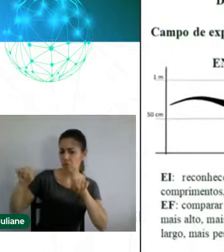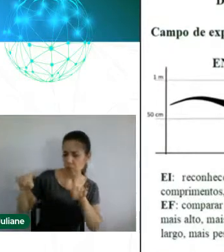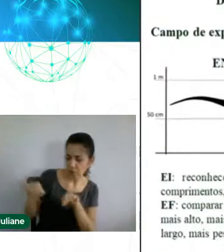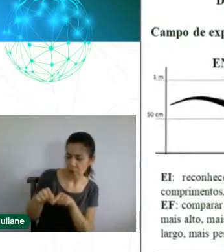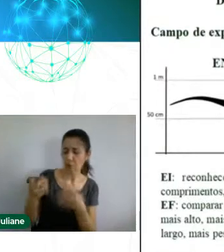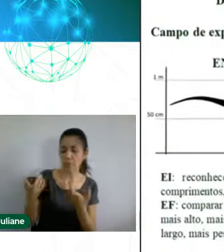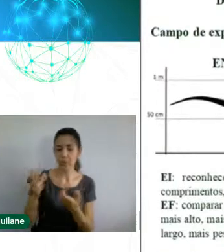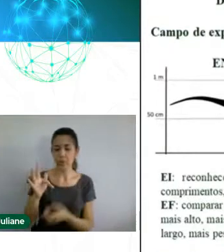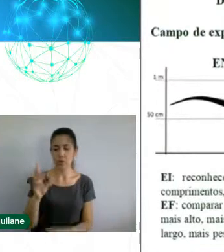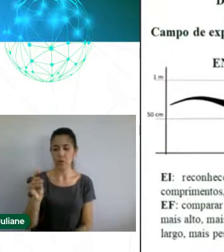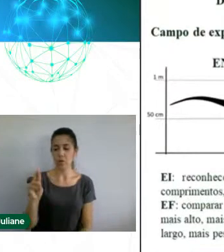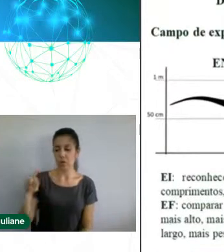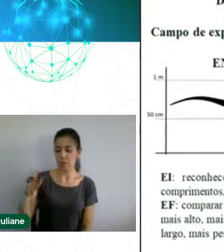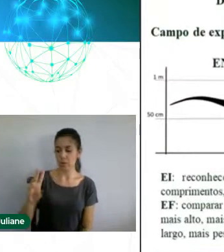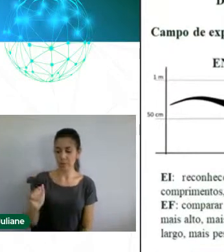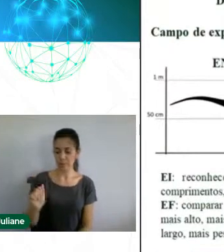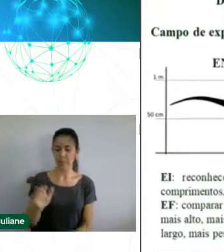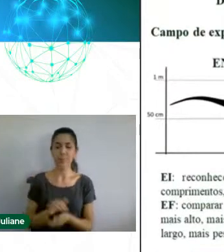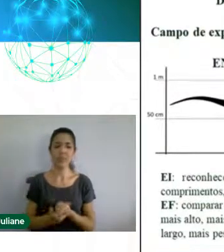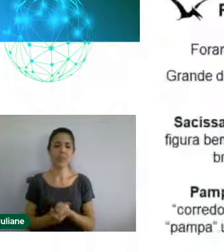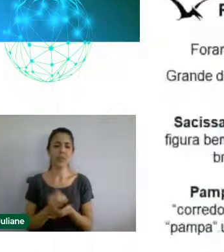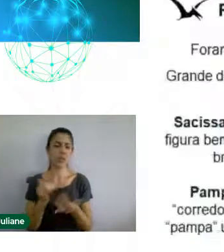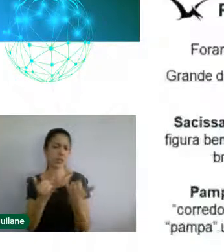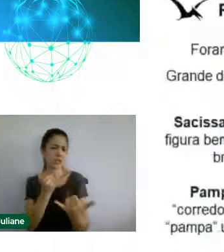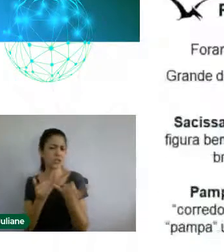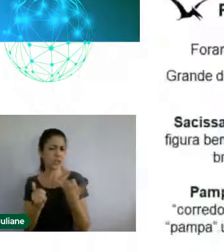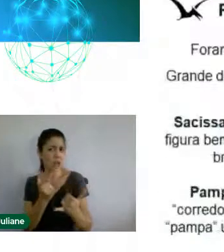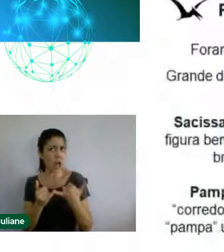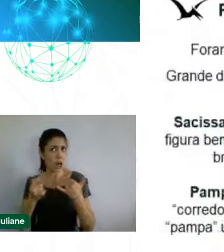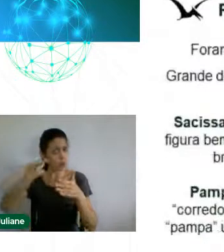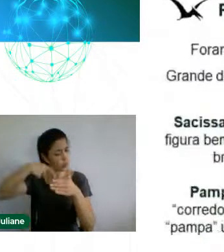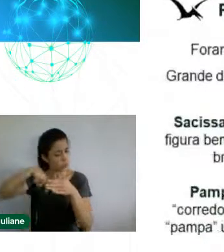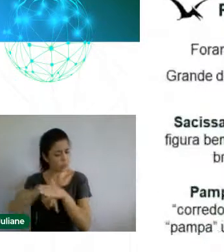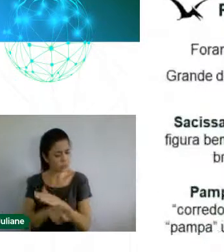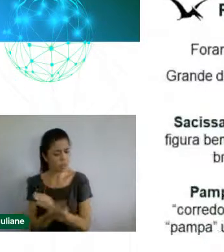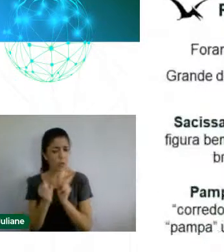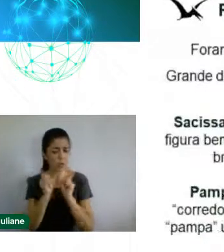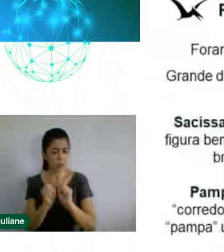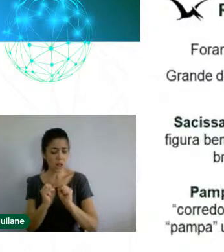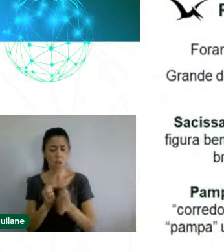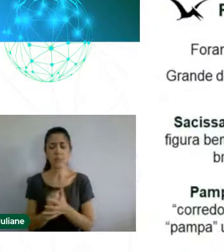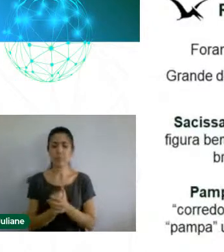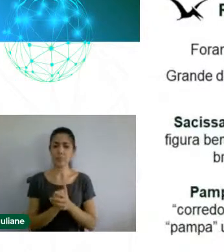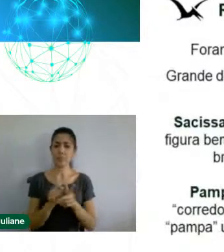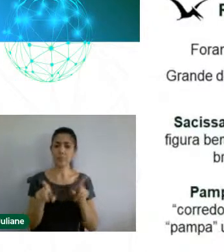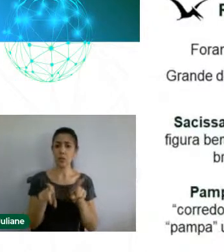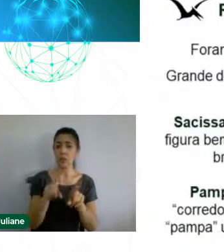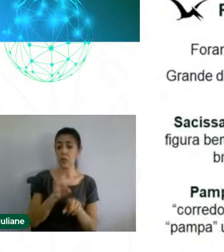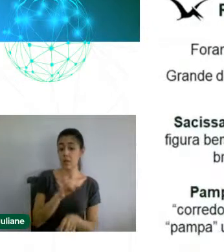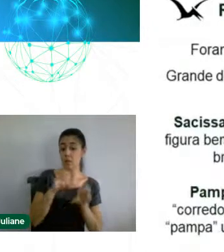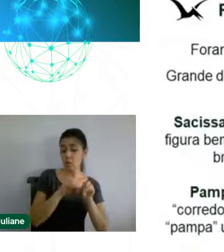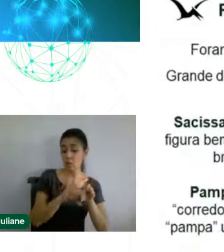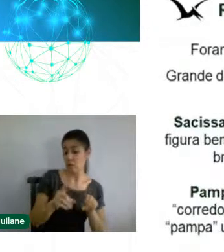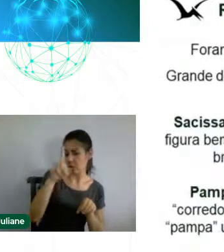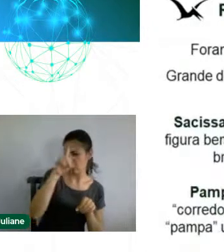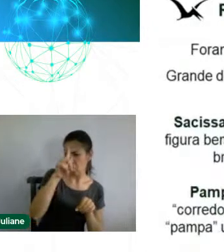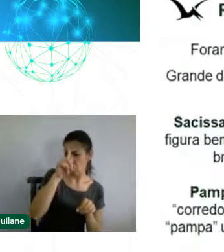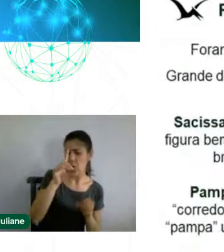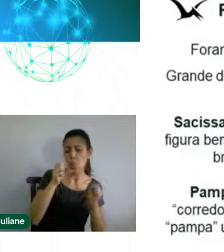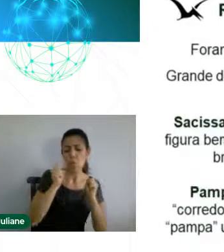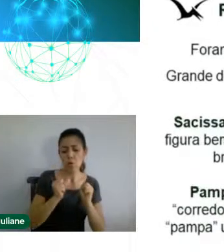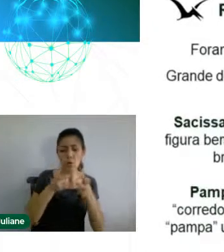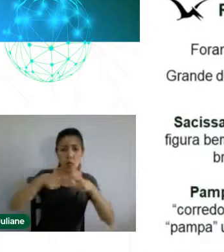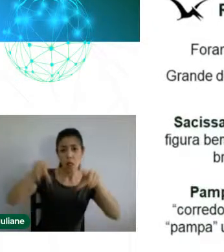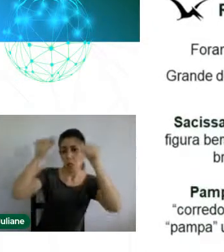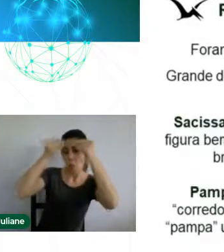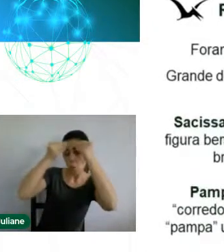atividades que foram bem exploradas, tanto para a área das linguagens do ensino fundamental, ou tanto na educação infantil, no campo da experiência,